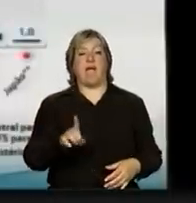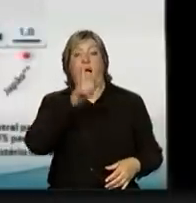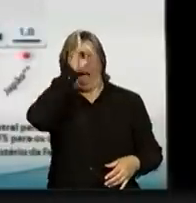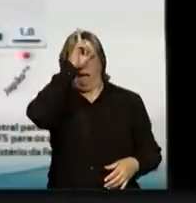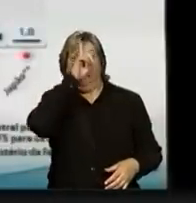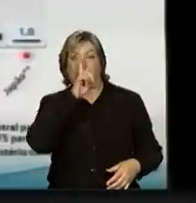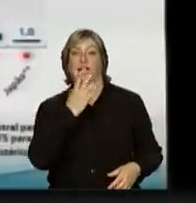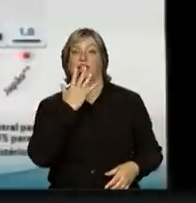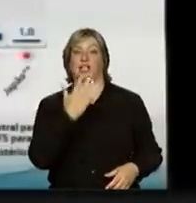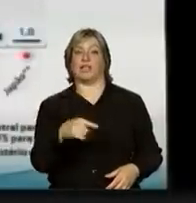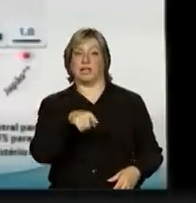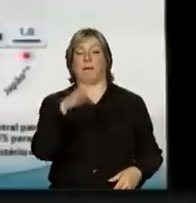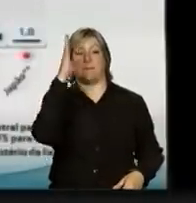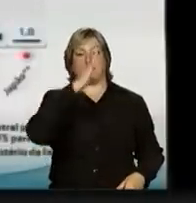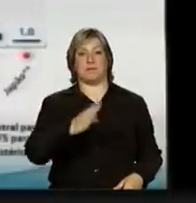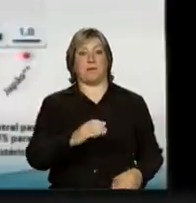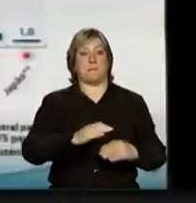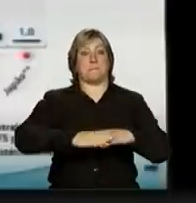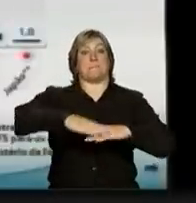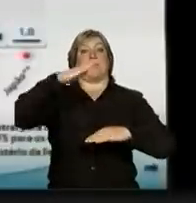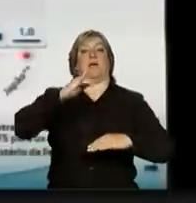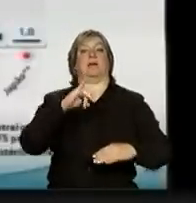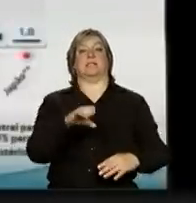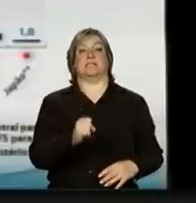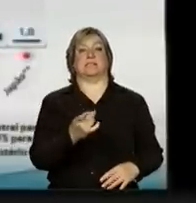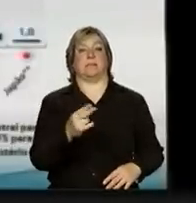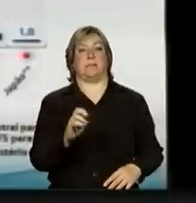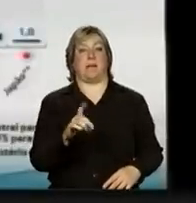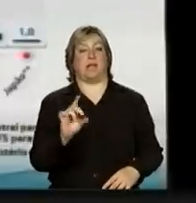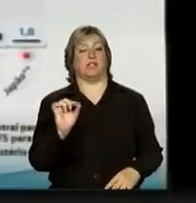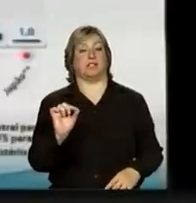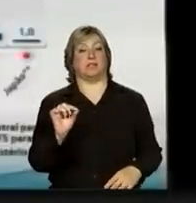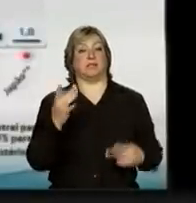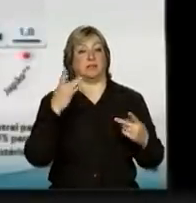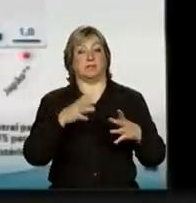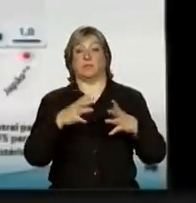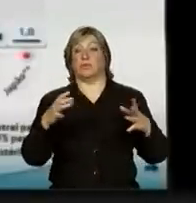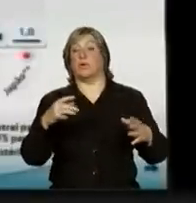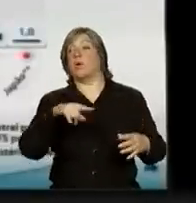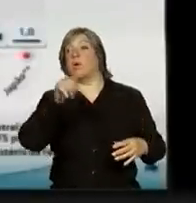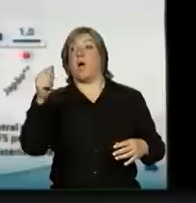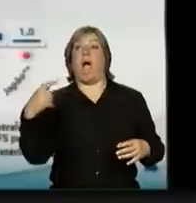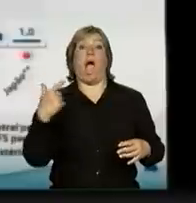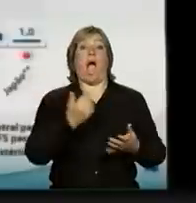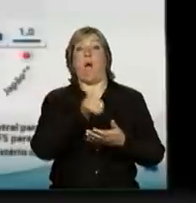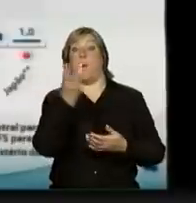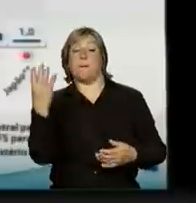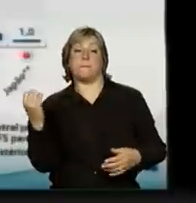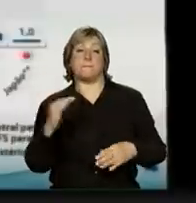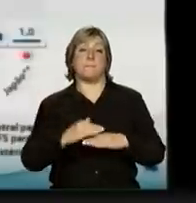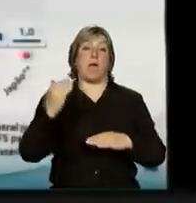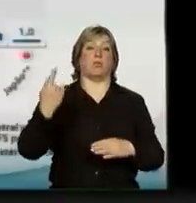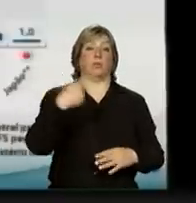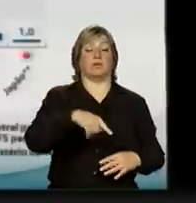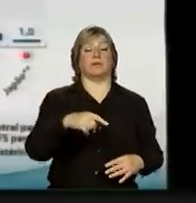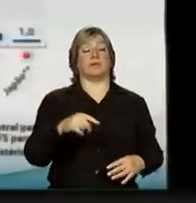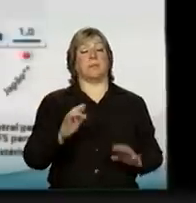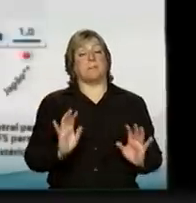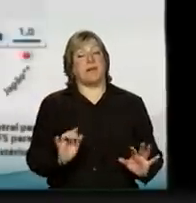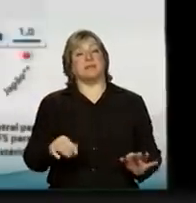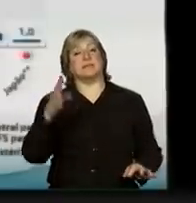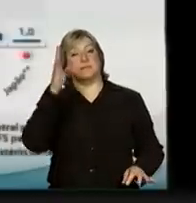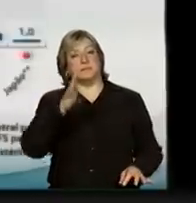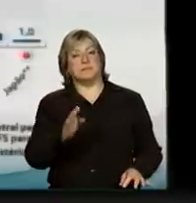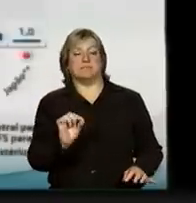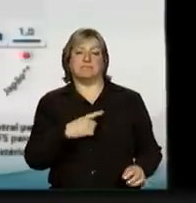amarelo. Tem o maior spread entre os maiores do mundo, não sei se tem em algum país, um spread maior. Essa é a má notícia. Mas a boa